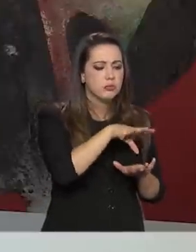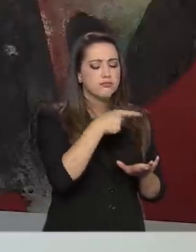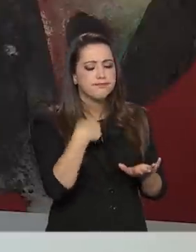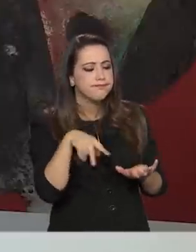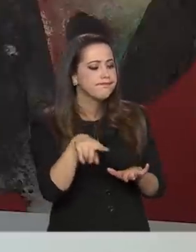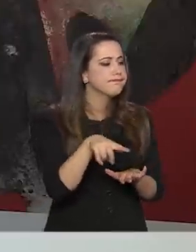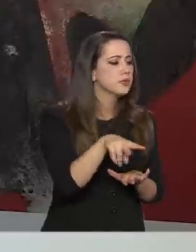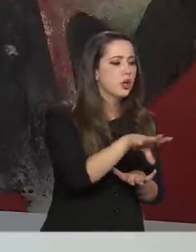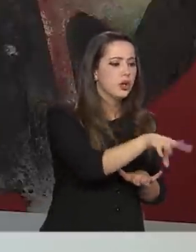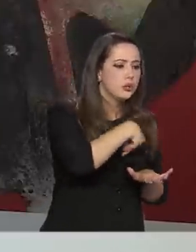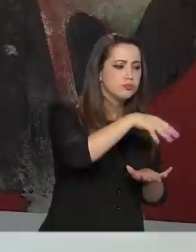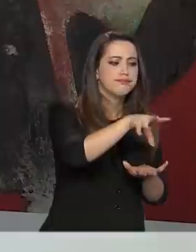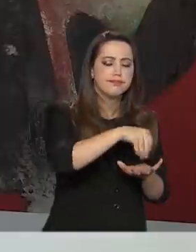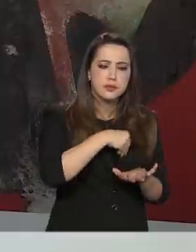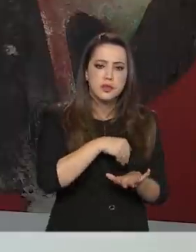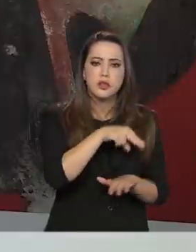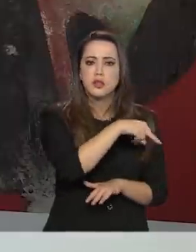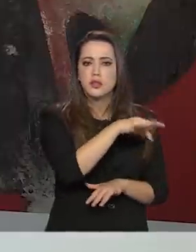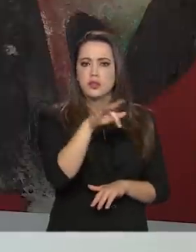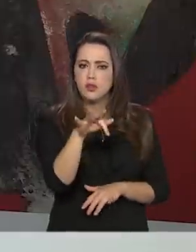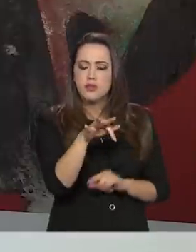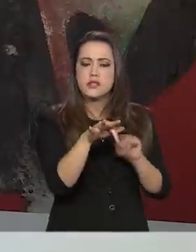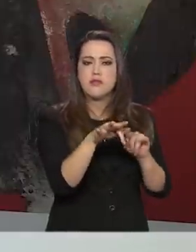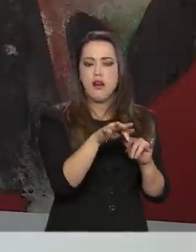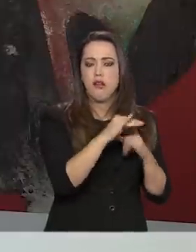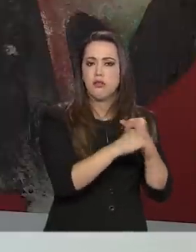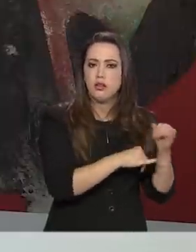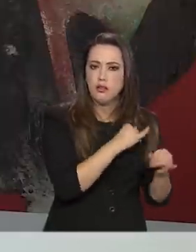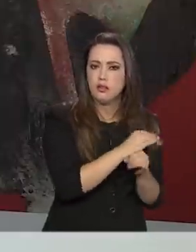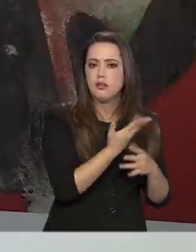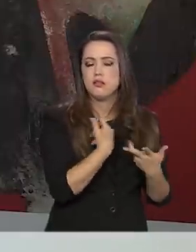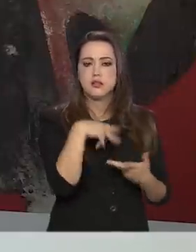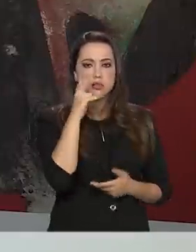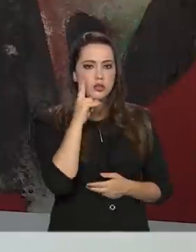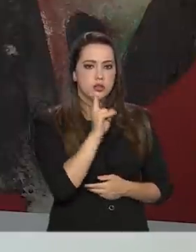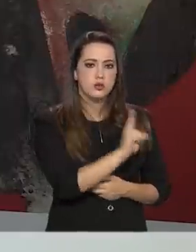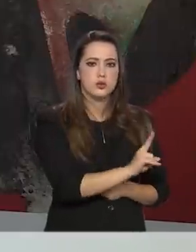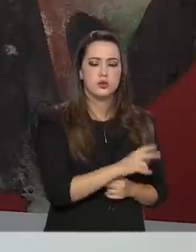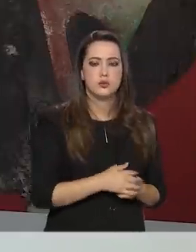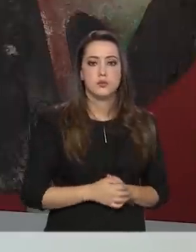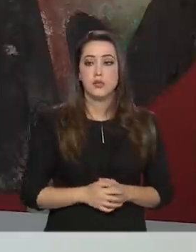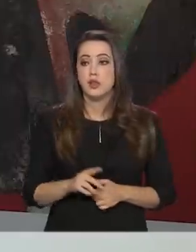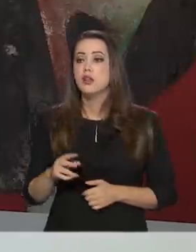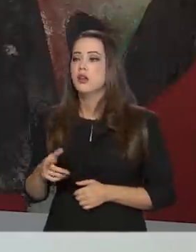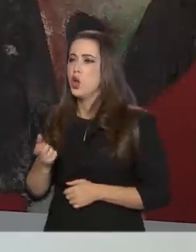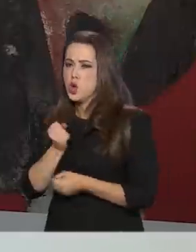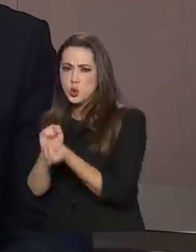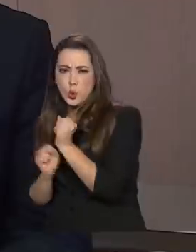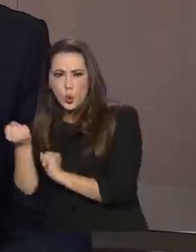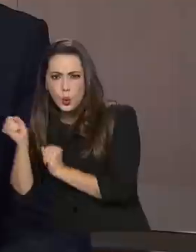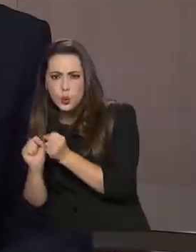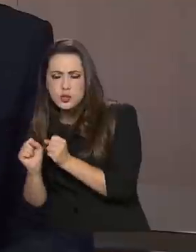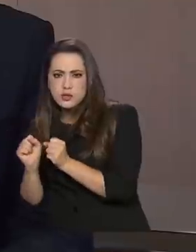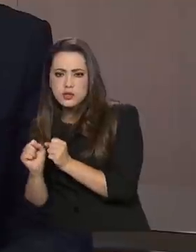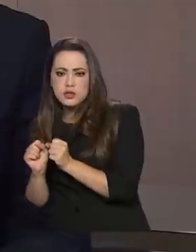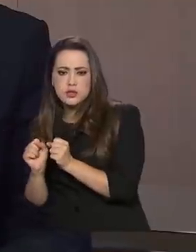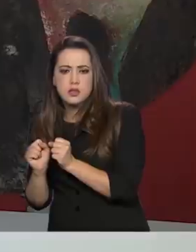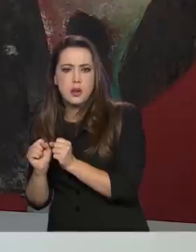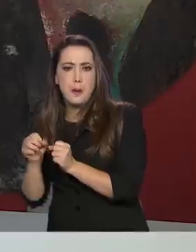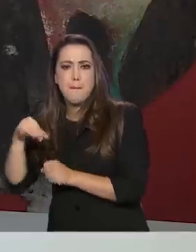notas fiscais eletrônicas. Nós tivemos ontem a produção industrial mostrando uma queda,